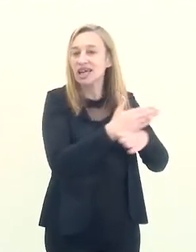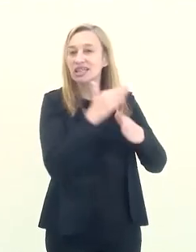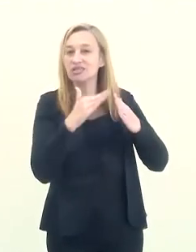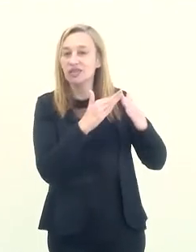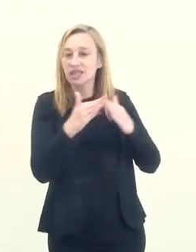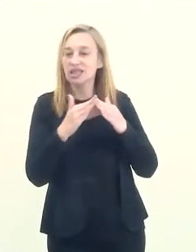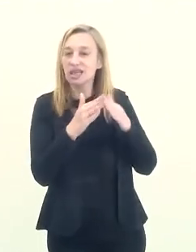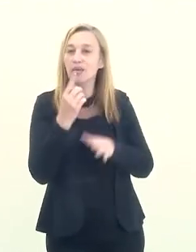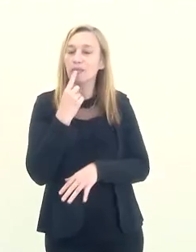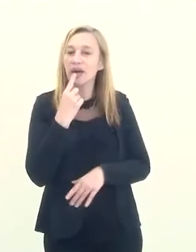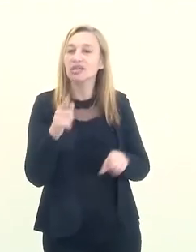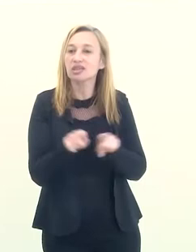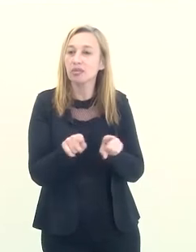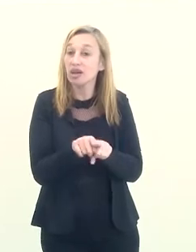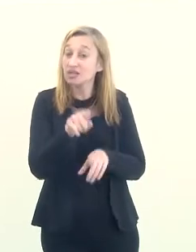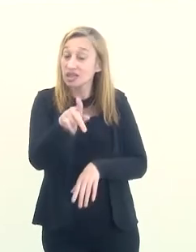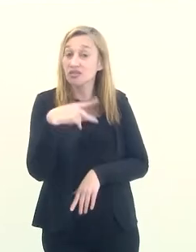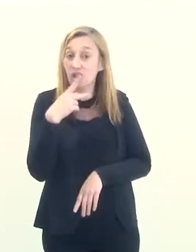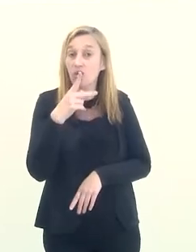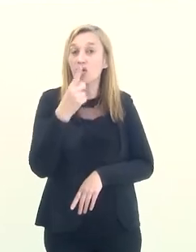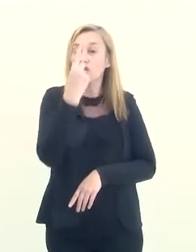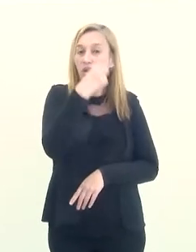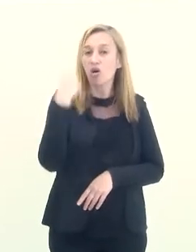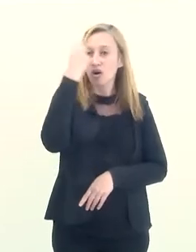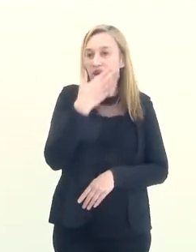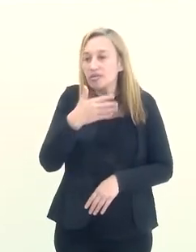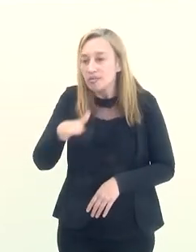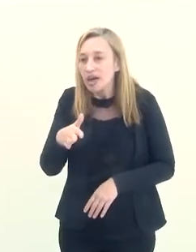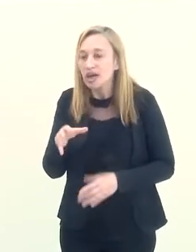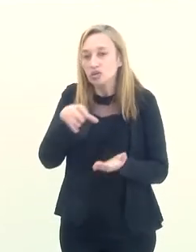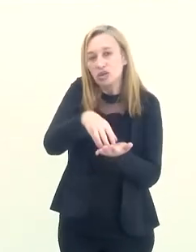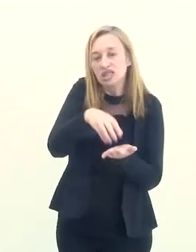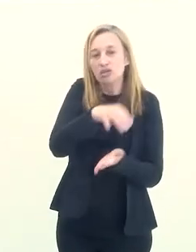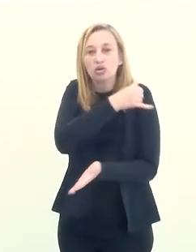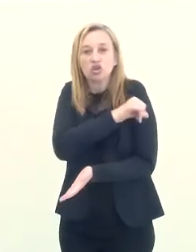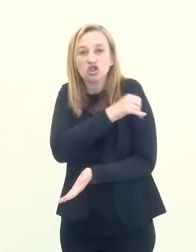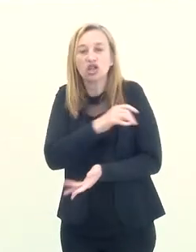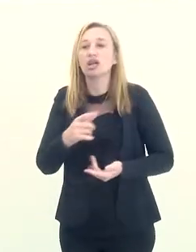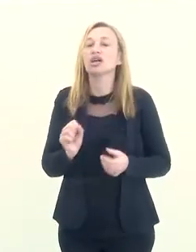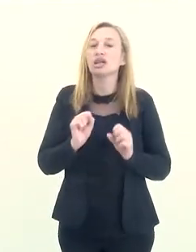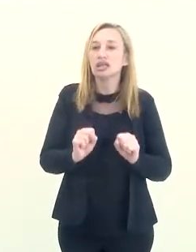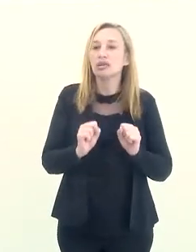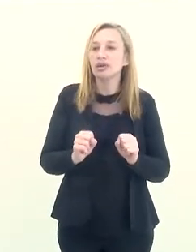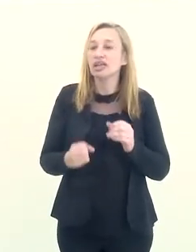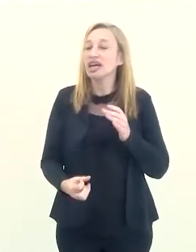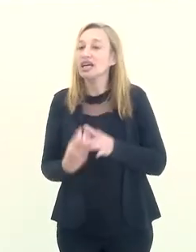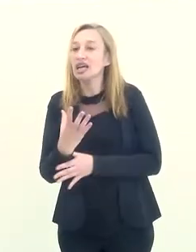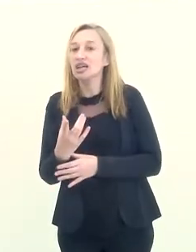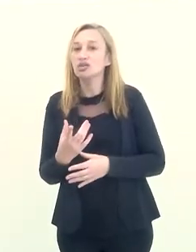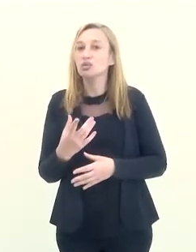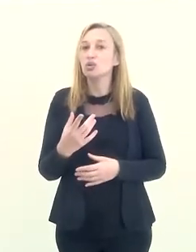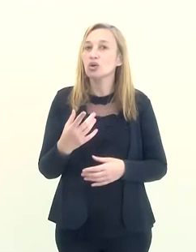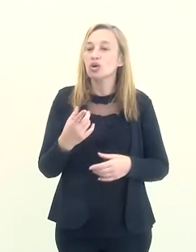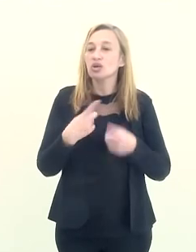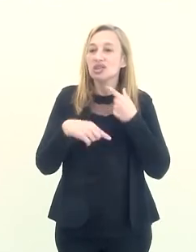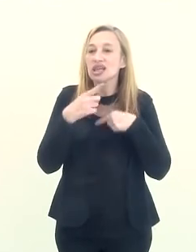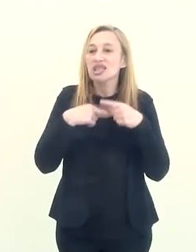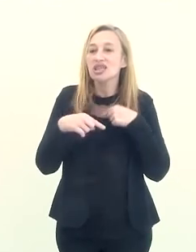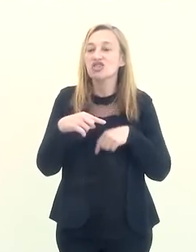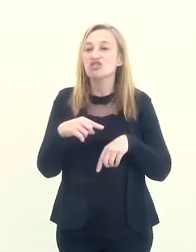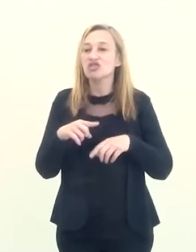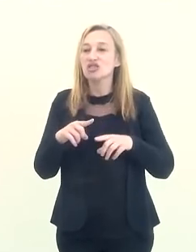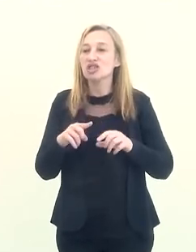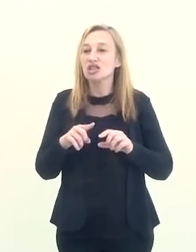vizinhas, que estão muito próximas, como você falou, uma hora e meia daqui do centro do Rio de Janeiro, a gente também está criando a perspectiva de